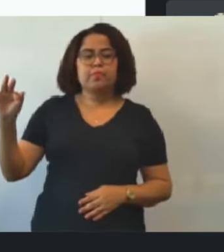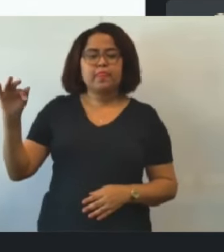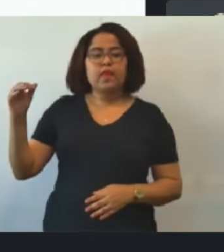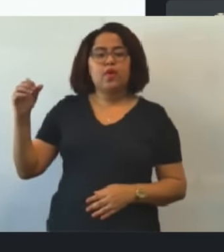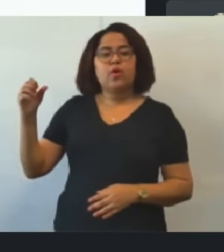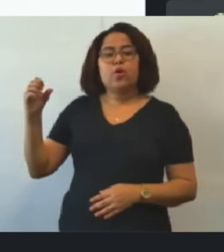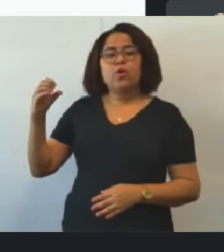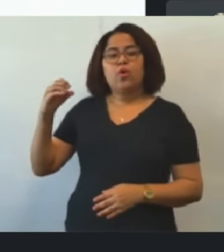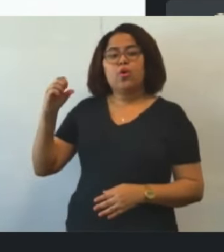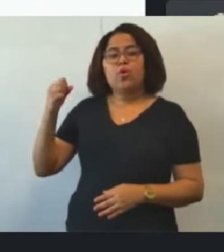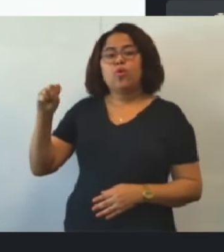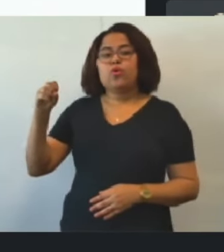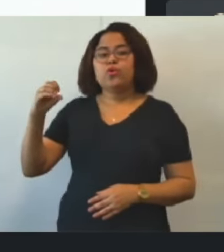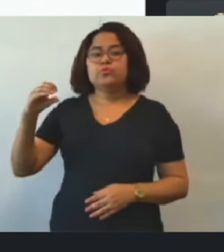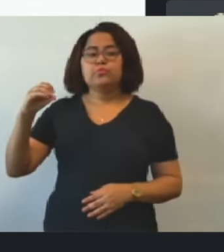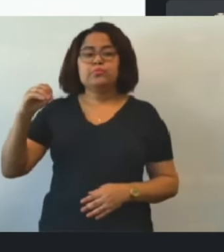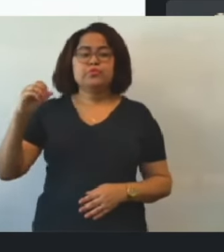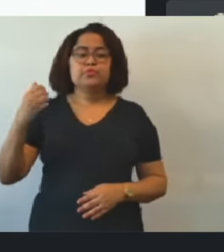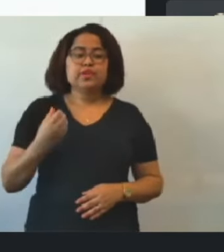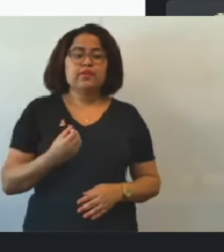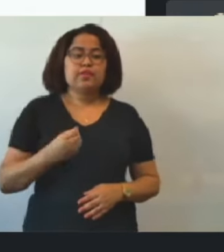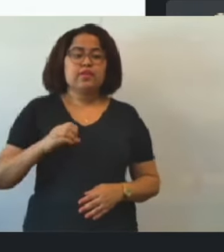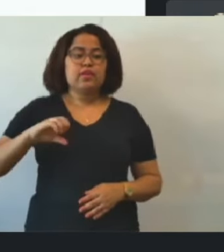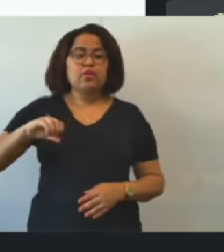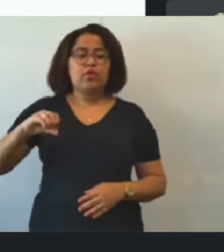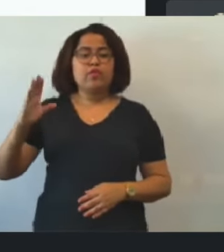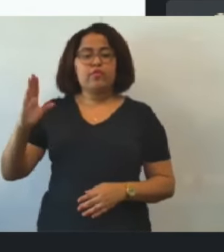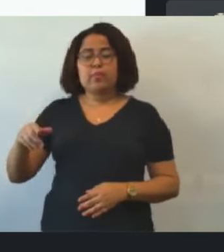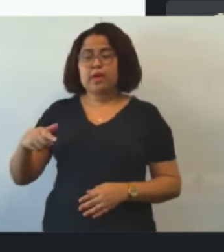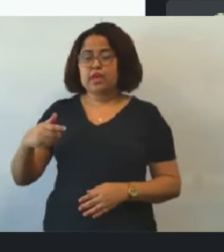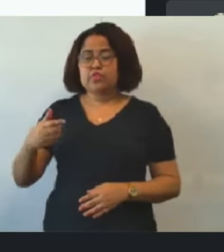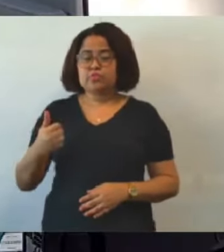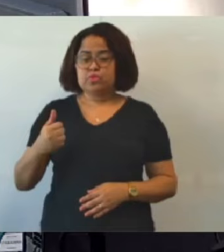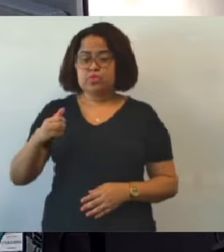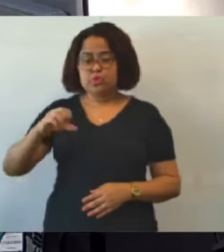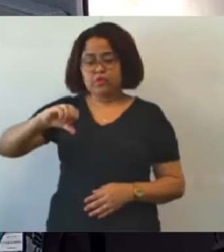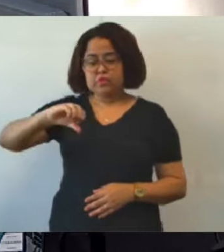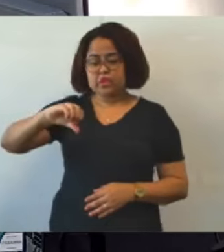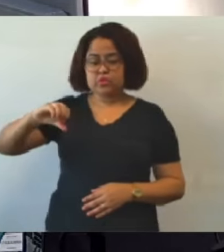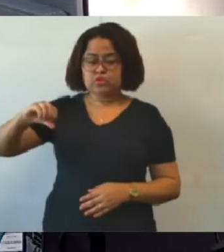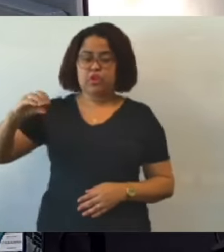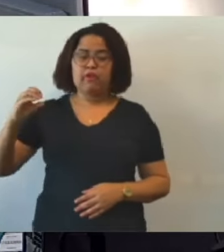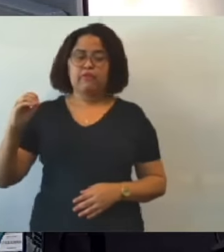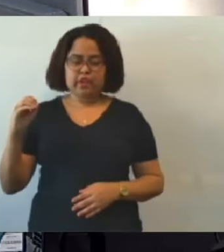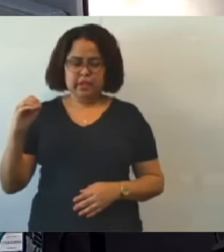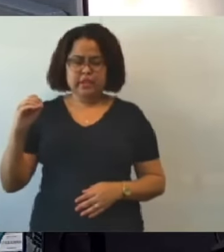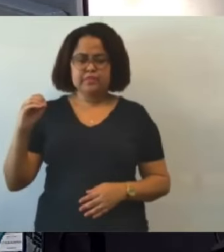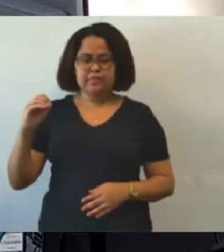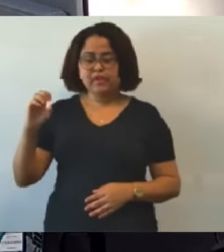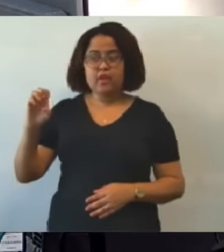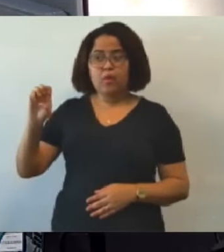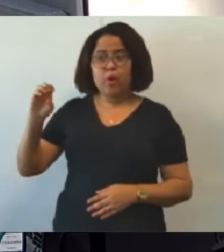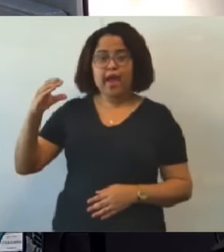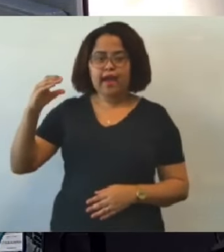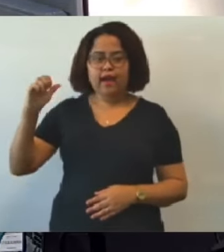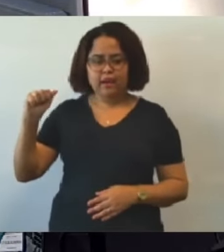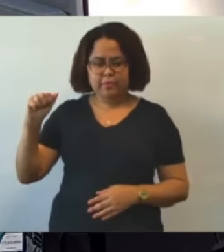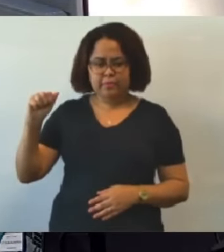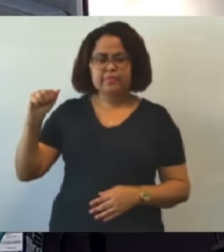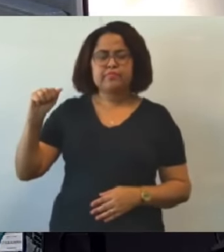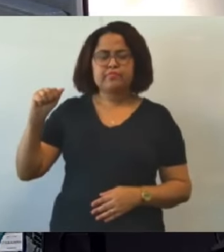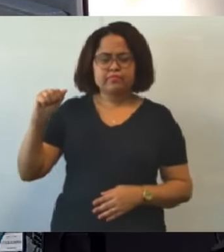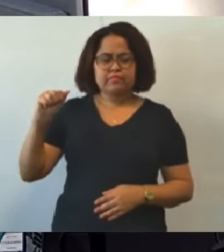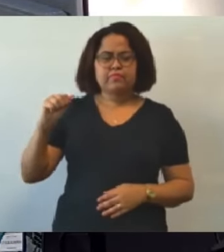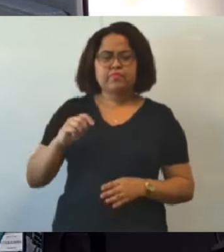.069, de 1990, que cria ali o conselho tutelar como órgão permanente e autônomo não jurisdicional.